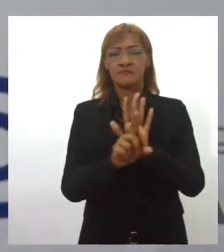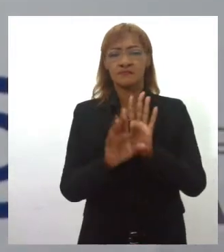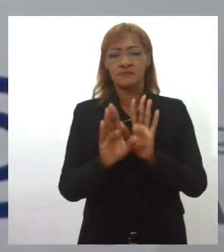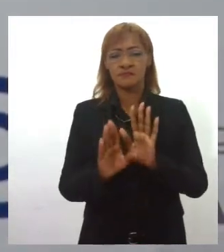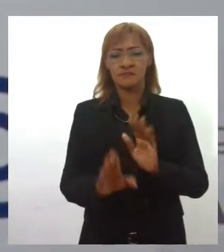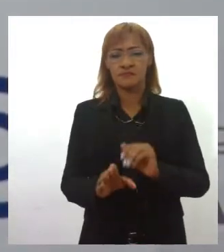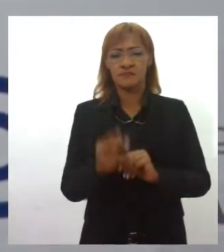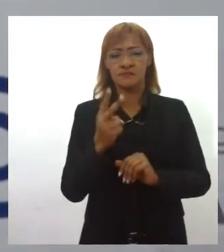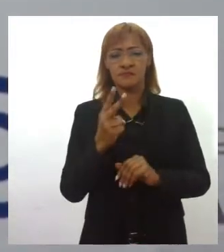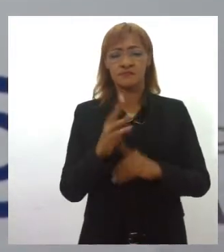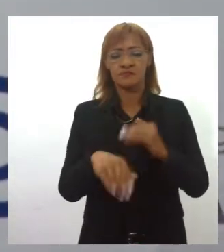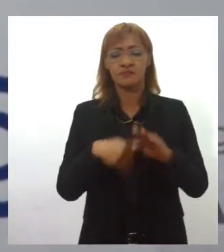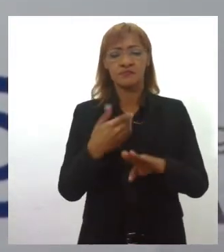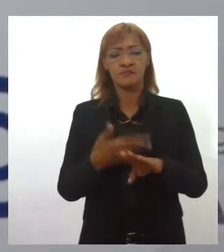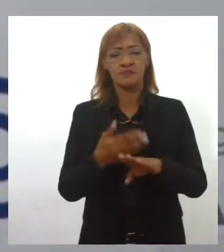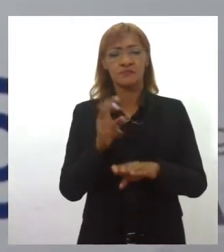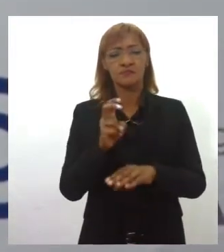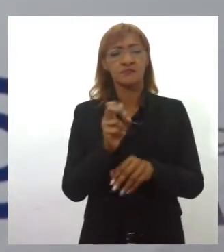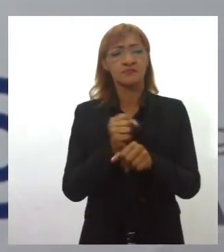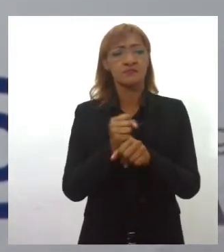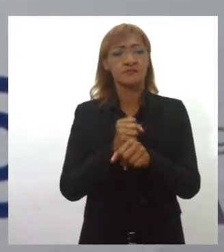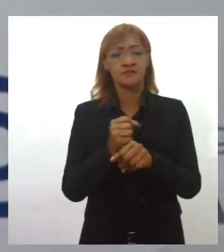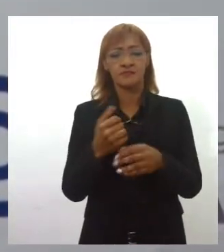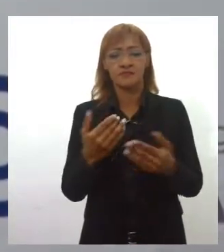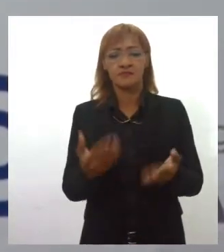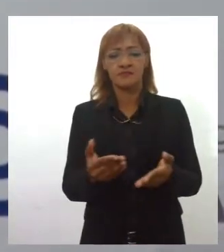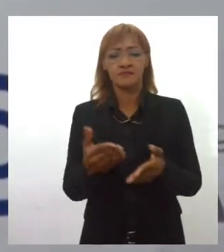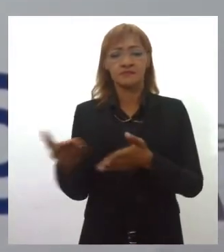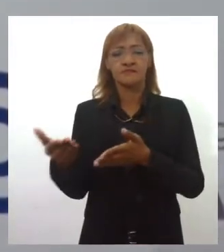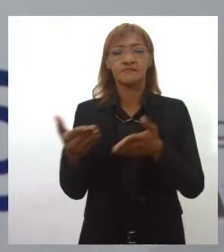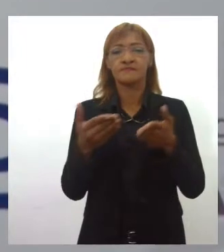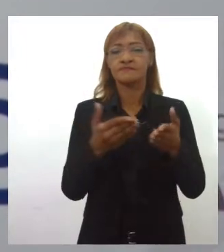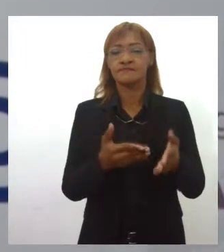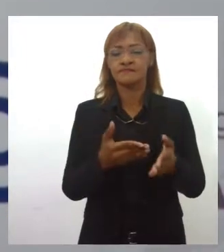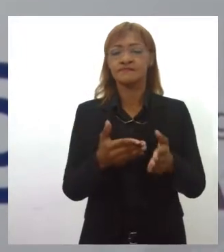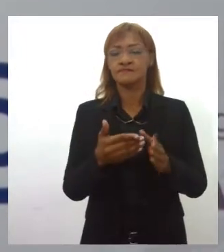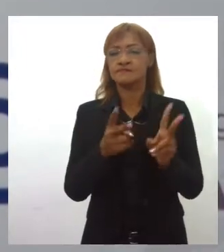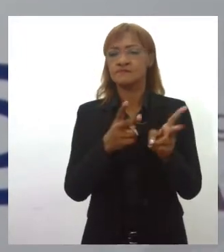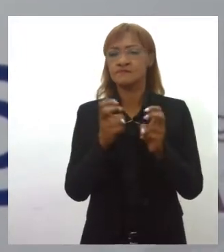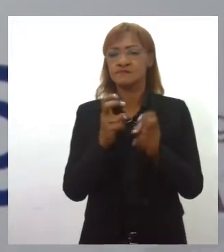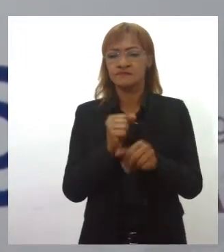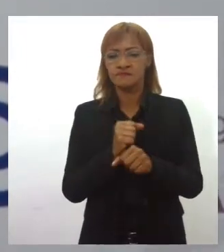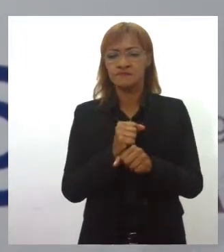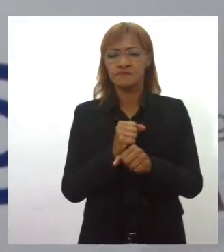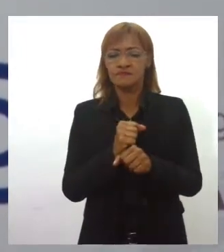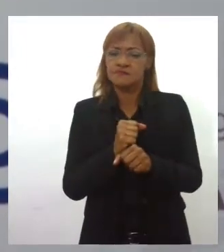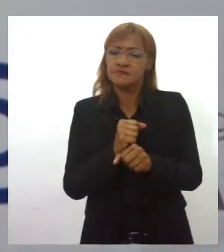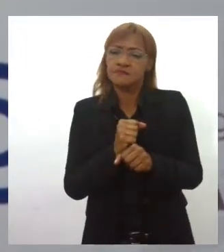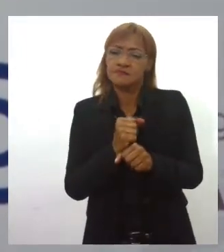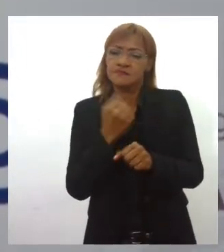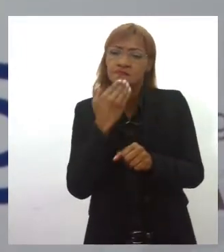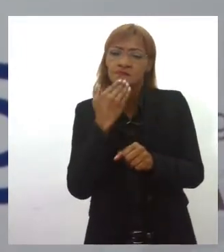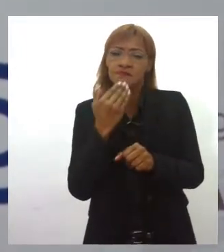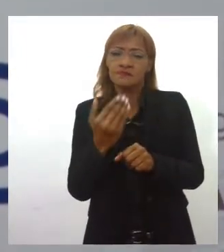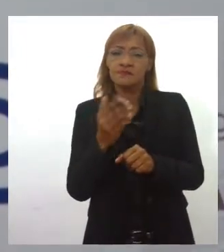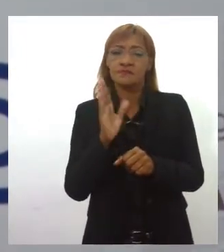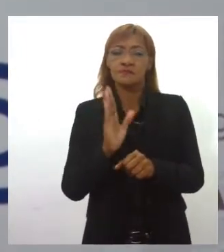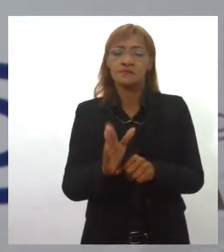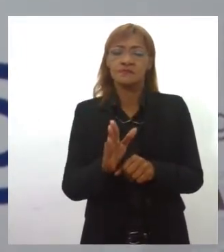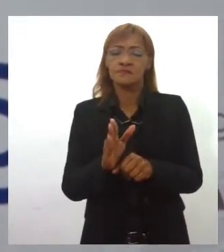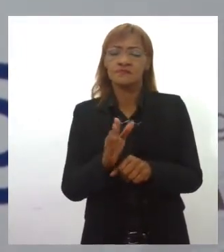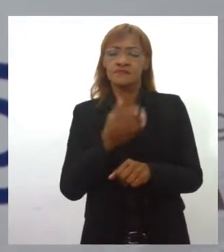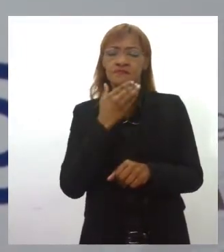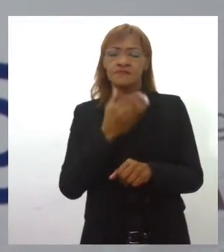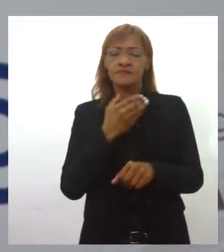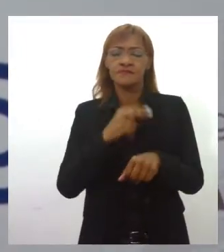cinco anos de reclusão. Então a gente está atento a esse tipo de crime e a gente faz um apelo nesse momento com o Dezembro Verde vindo